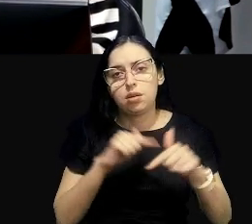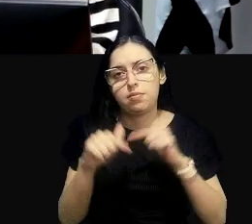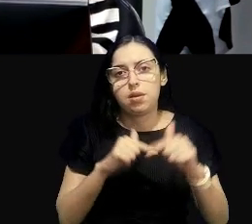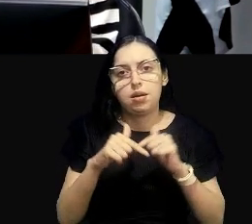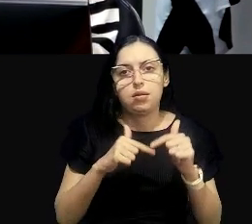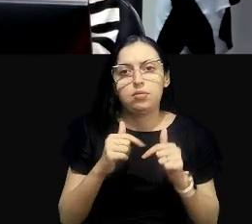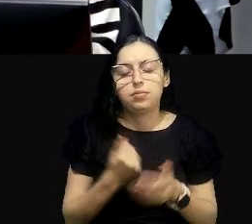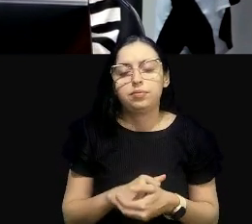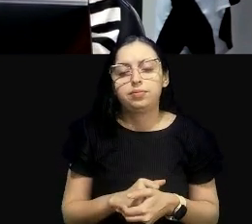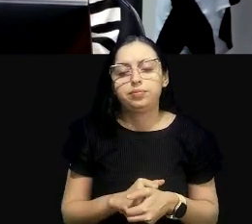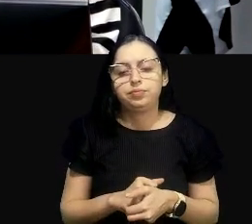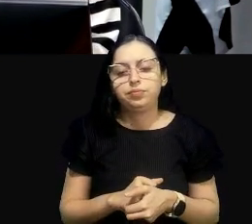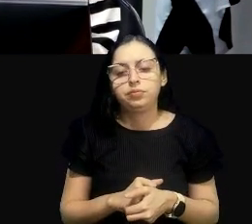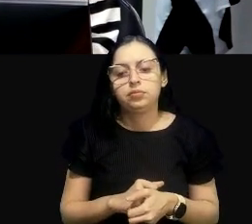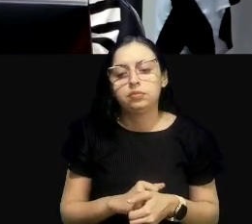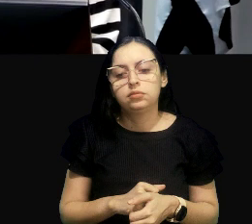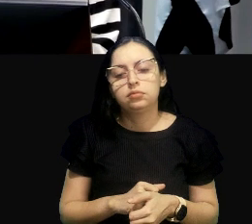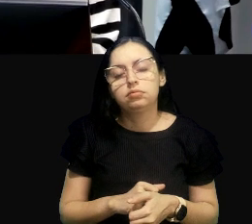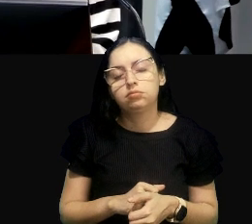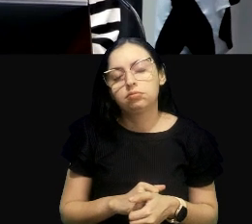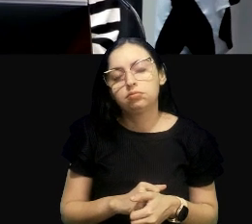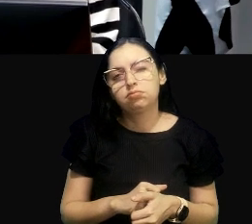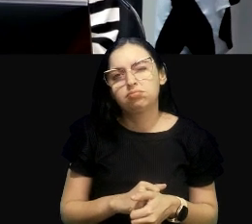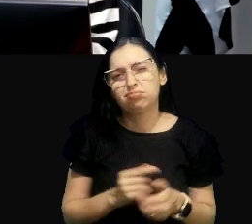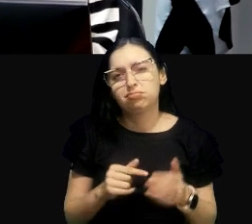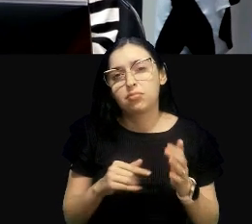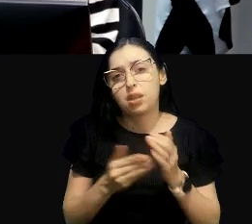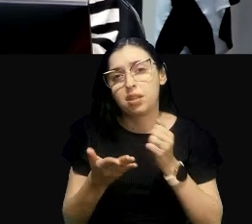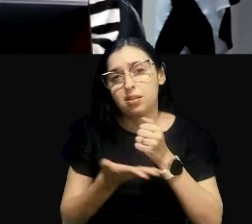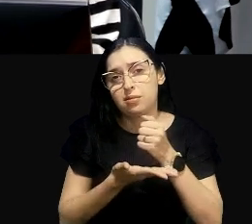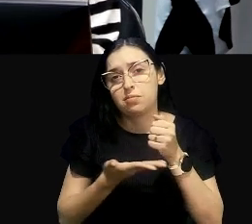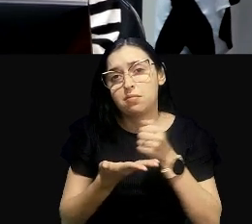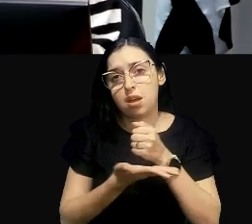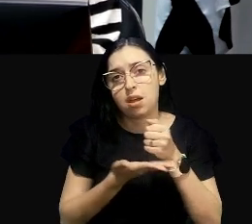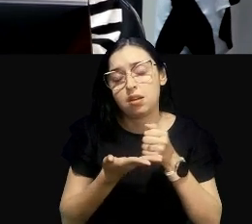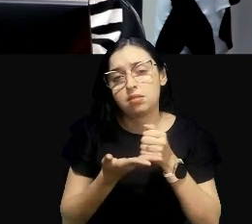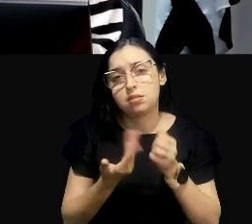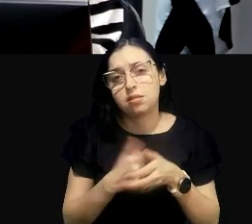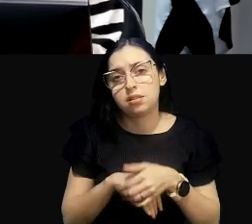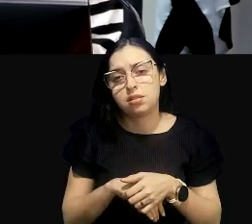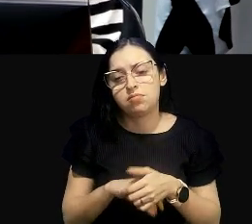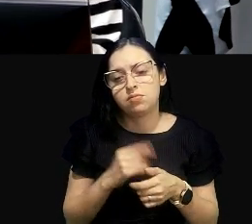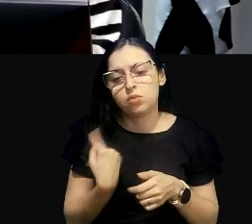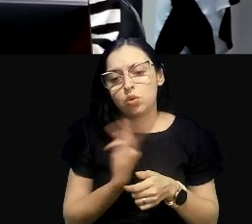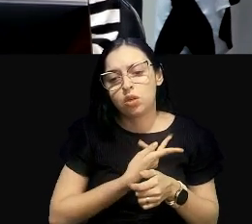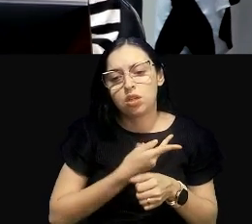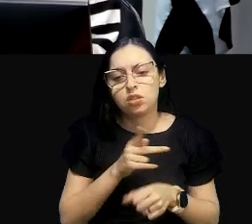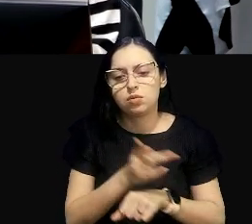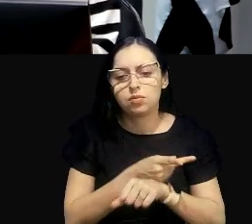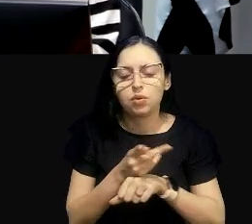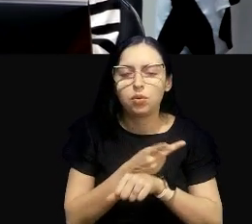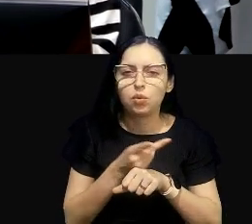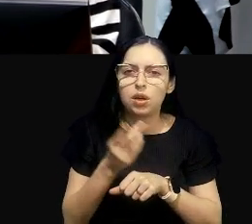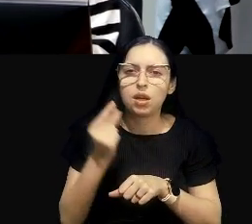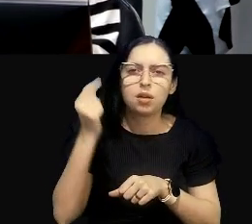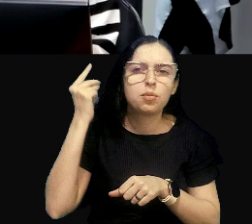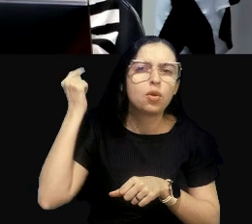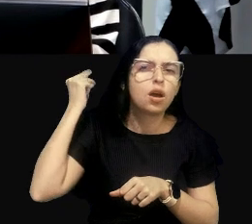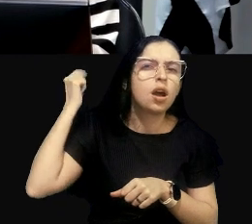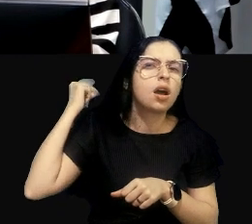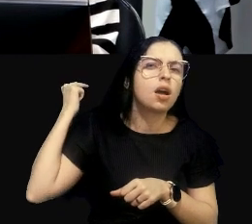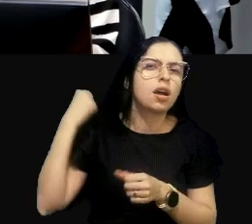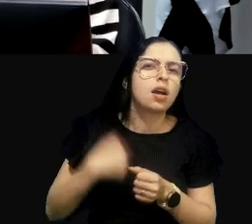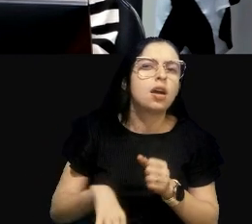que é uma situação de base, que a gente busca lá nos conceitos de